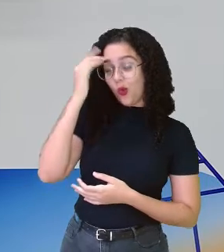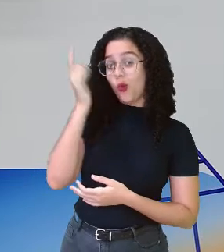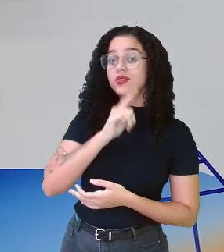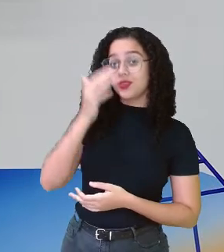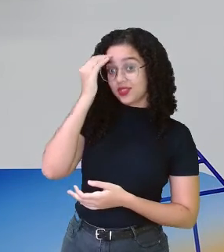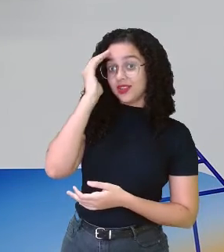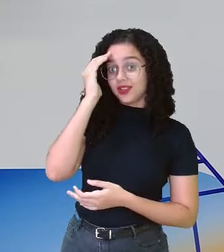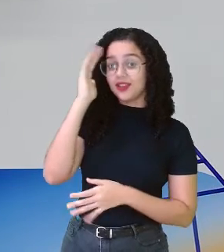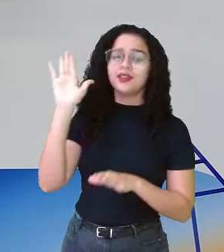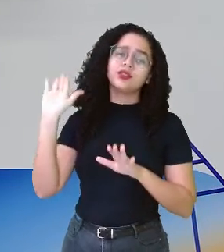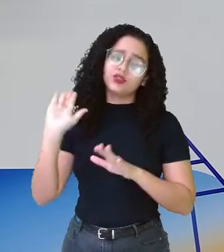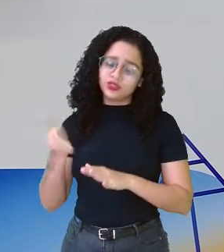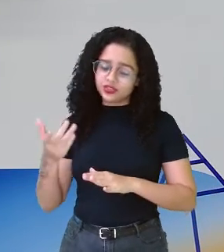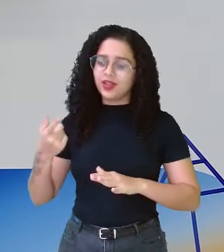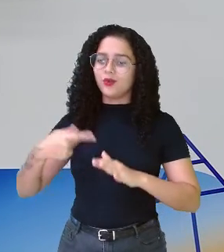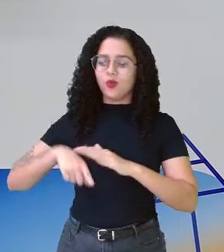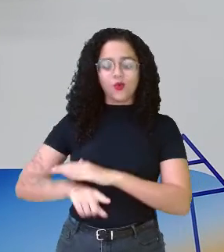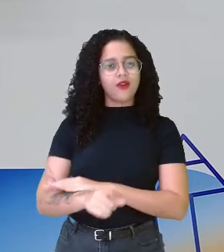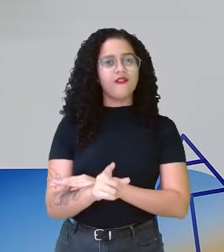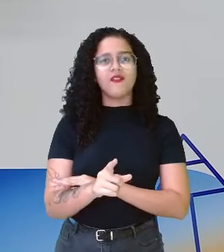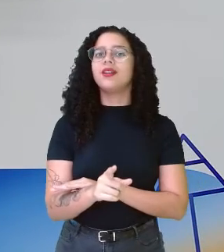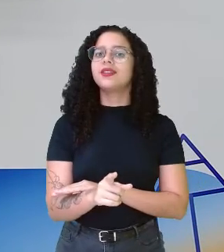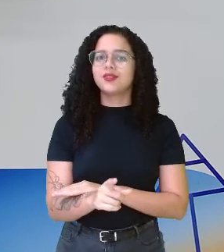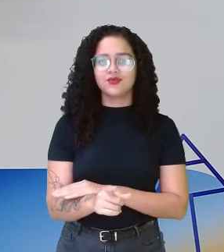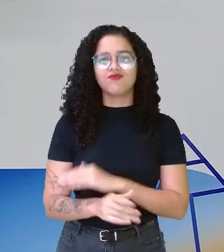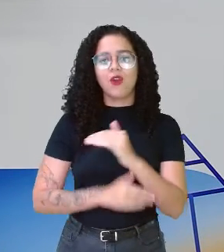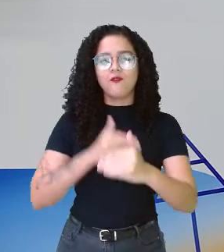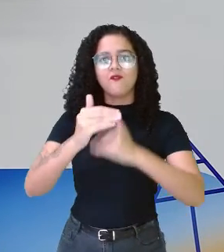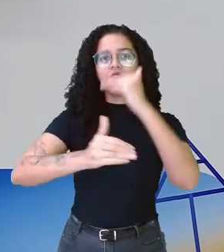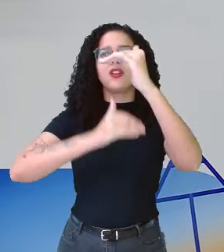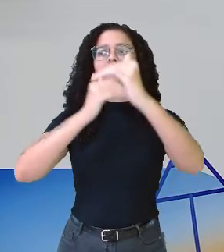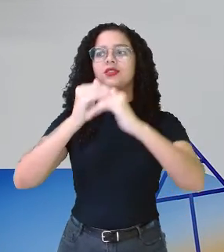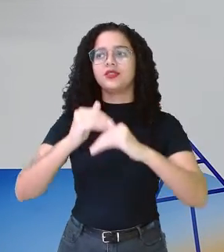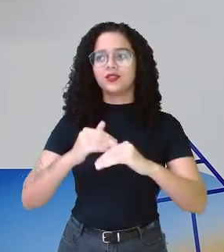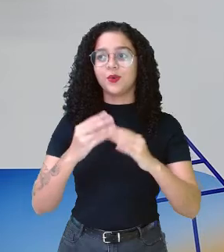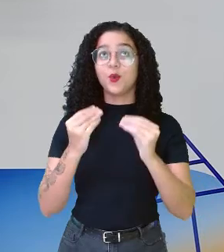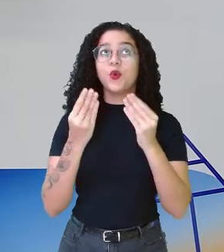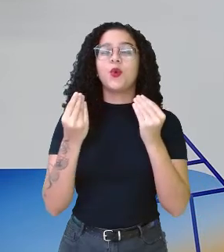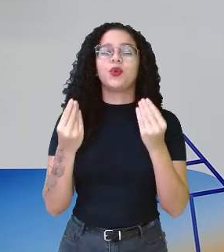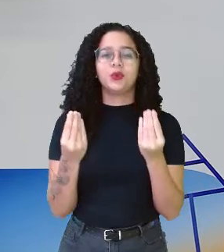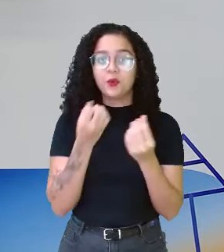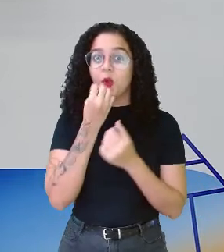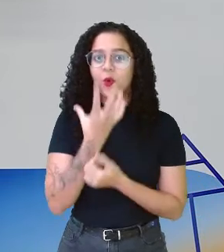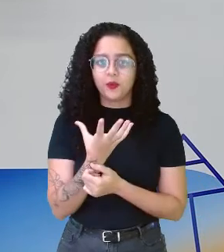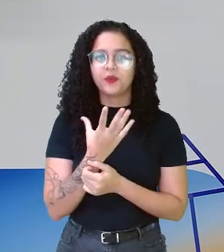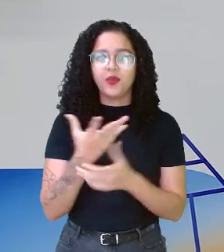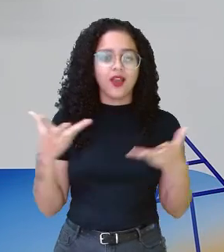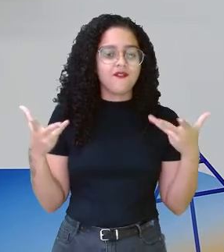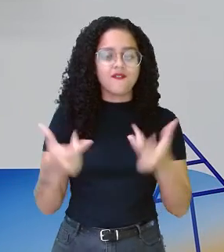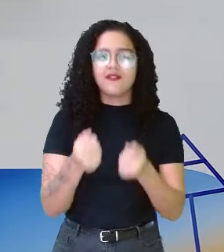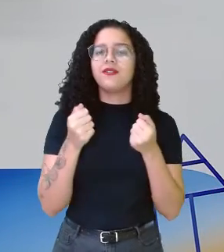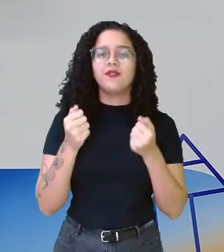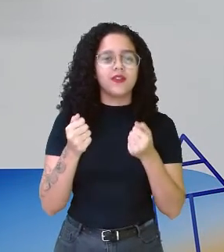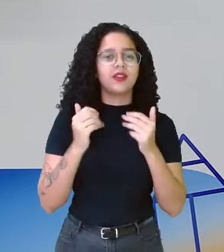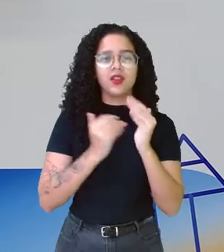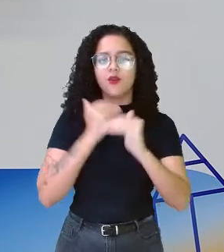entendo o que ele quis me dizer, então isso já é um avanço demais, não é? É um excelente